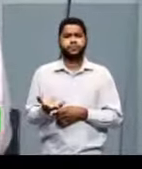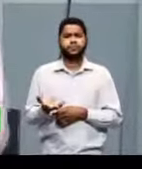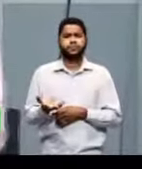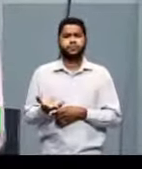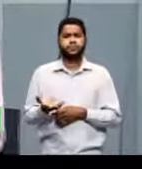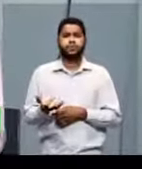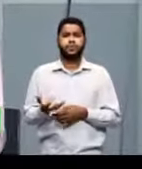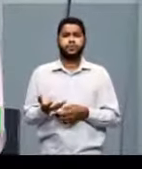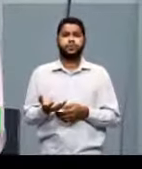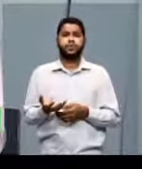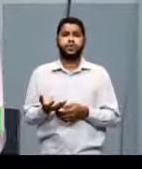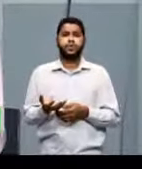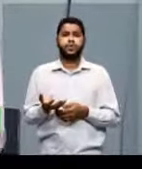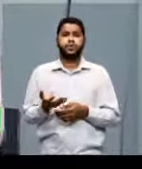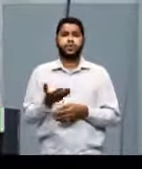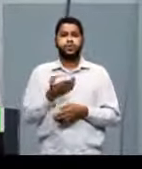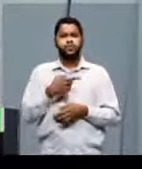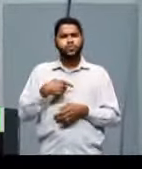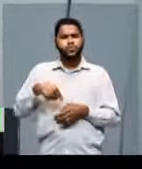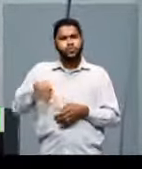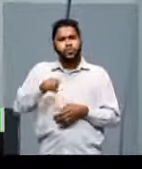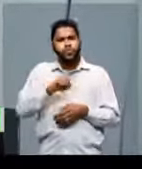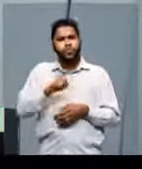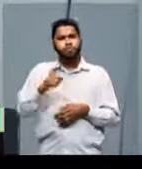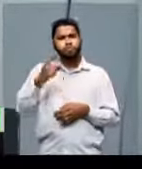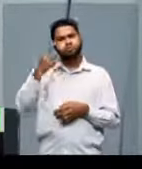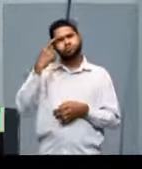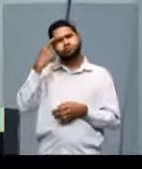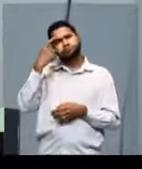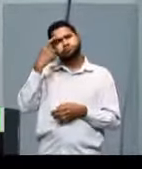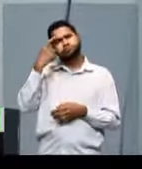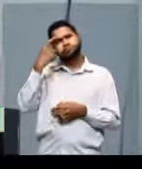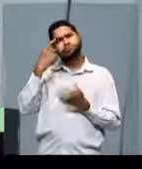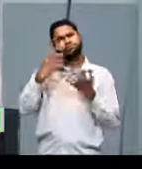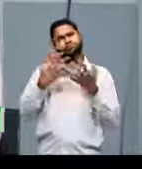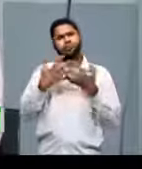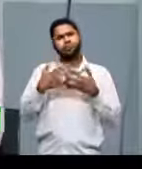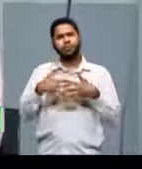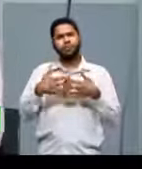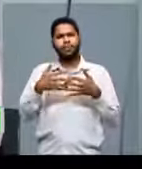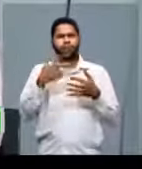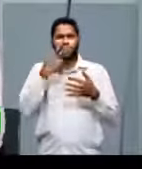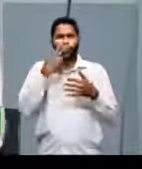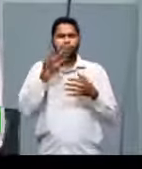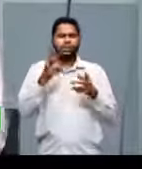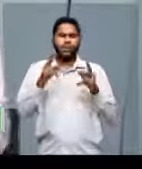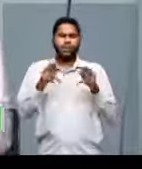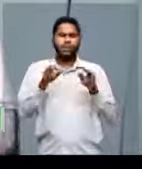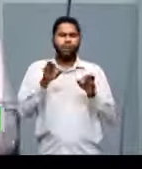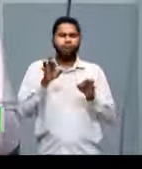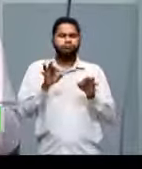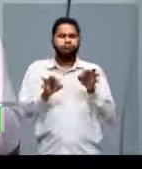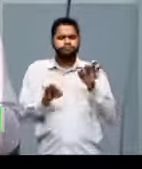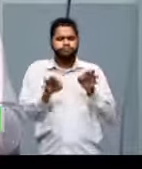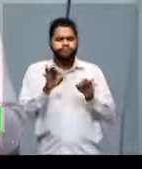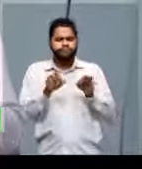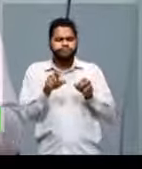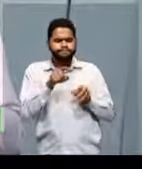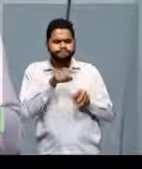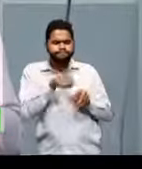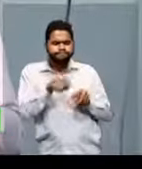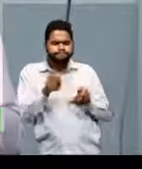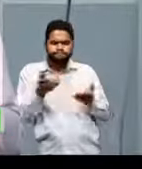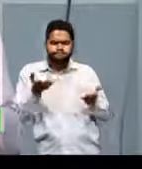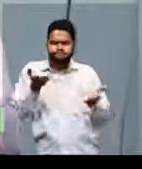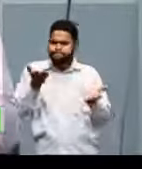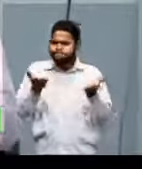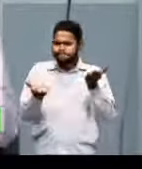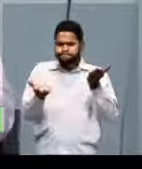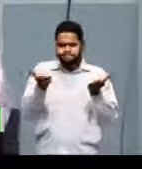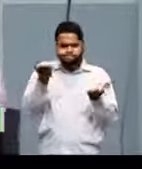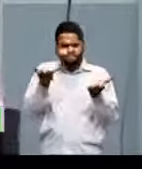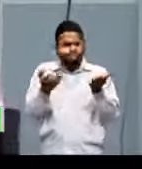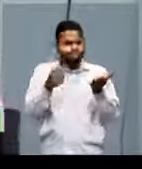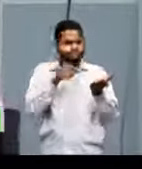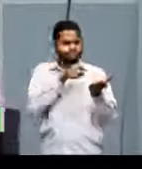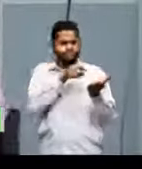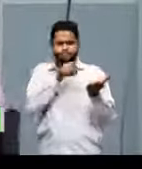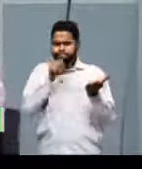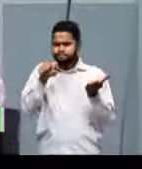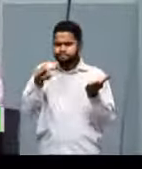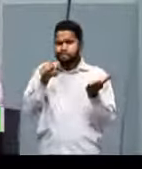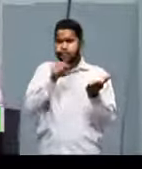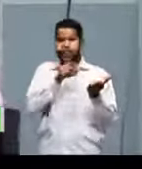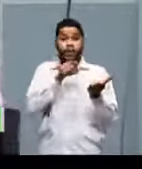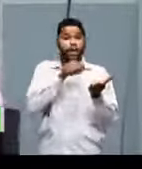Todo julgamento, todo juízo, dizia Kant, ele precisa partir da sua consciência. Ouse